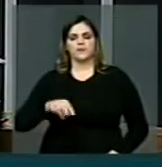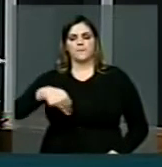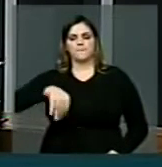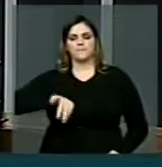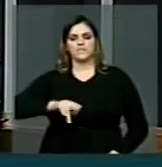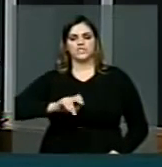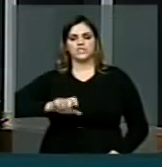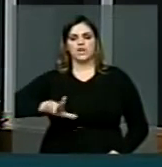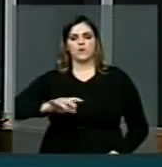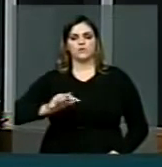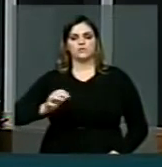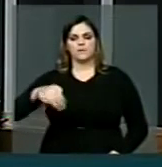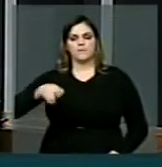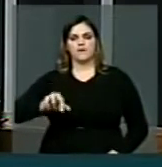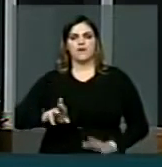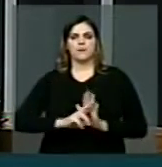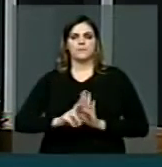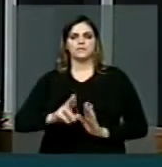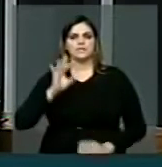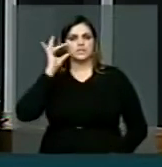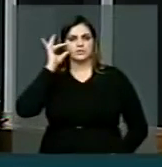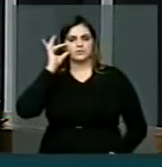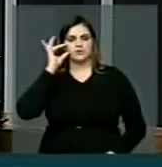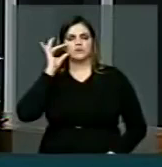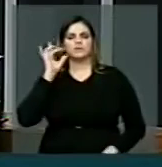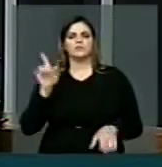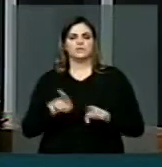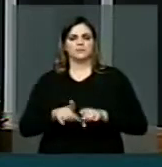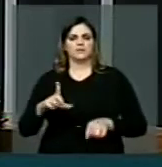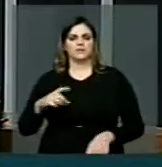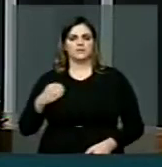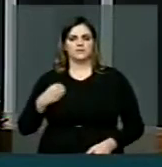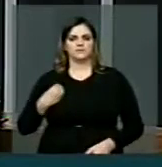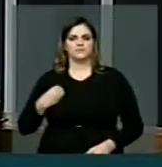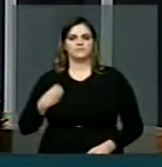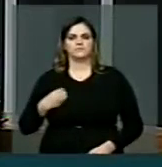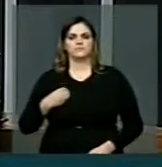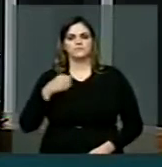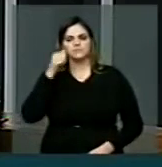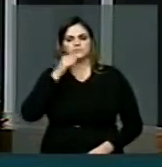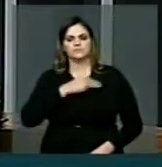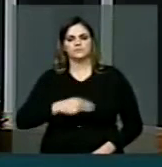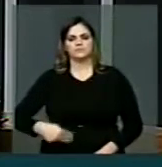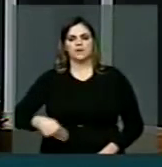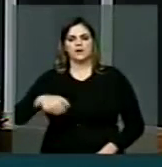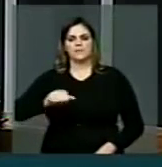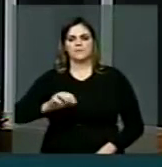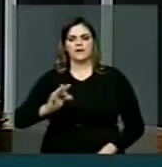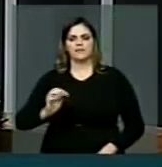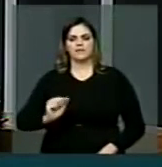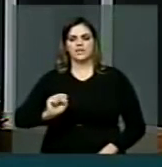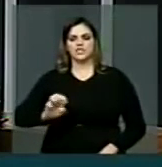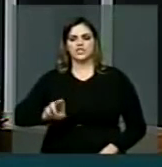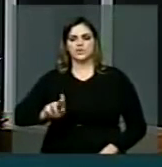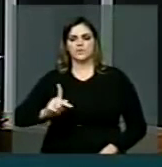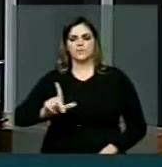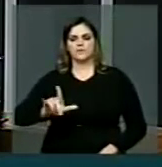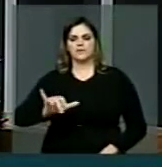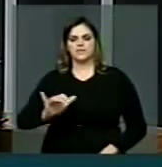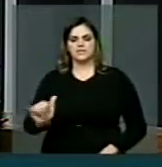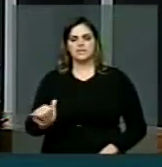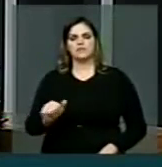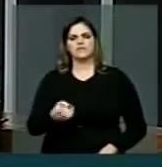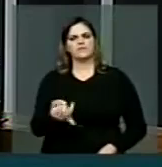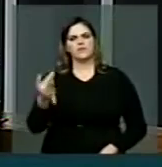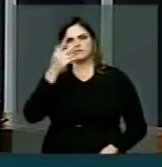representando a presidenta Dilma. Contou também, claro, com a presença da ministra Marta Suplicy e diversas autoridades.